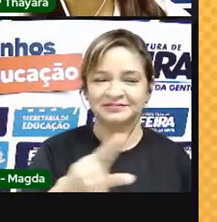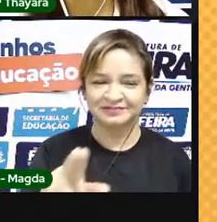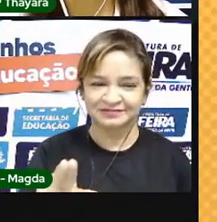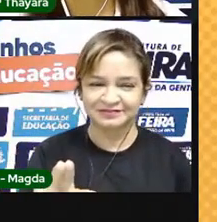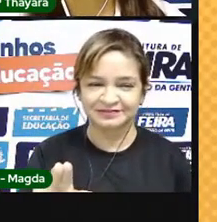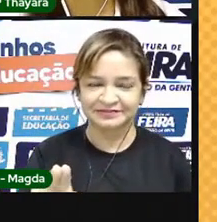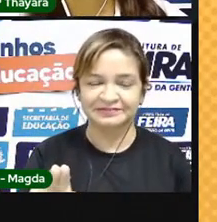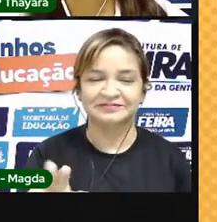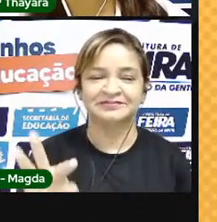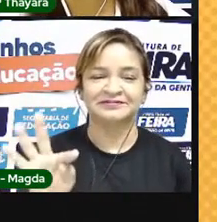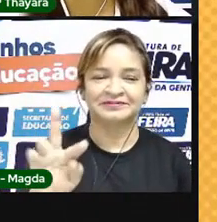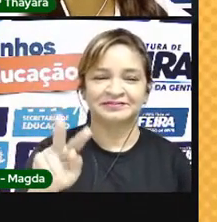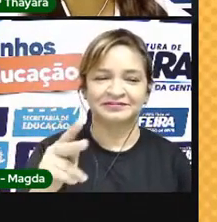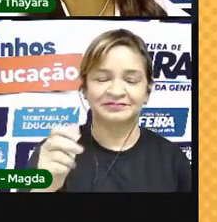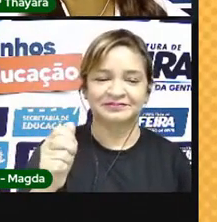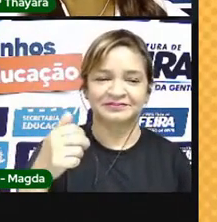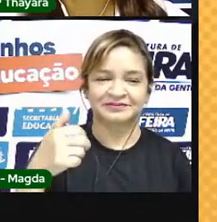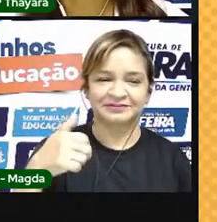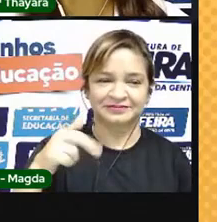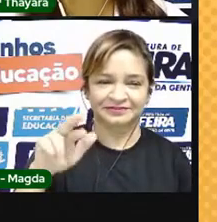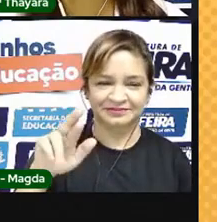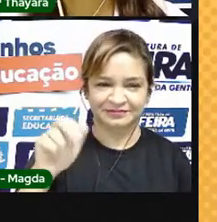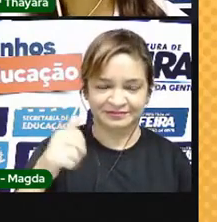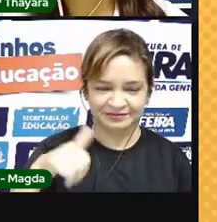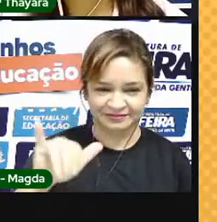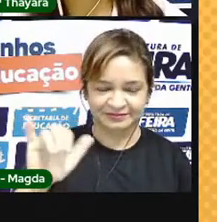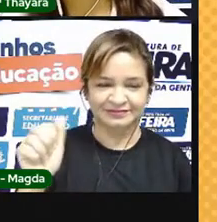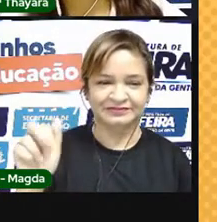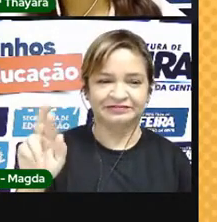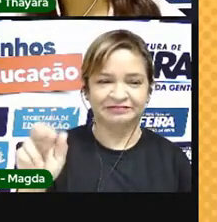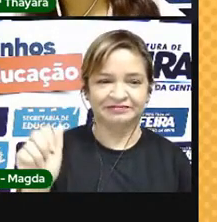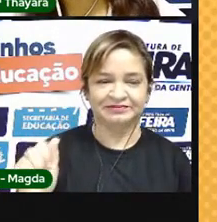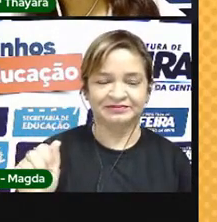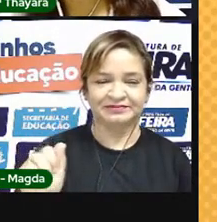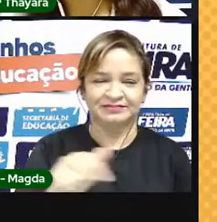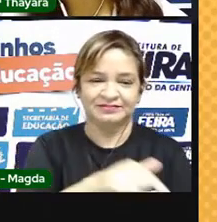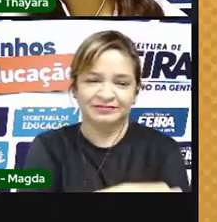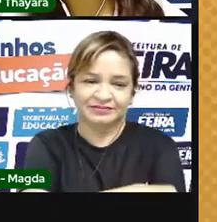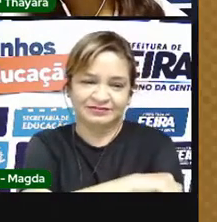e a gente está aqui para a nossa terceira aula de Ciências do sétimo ano.